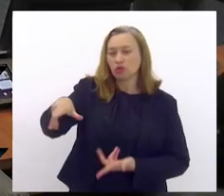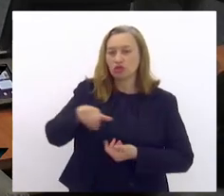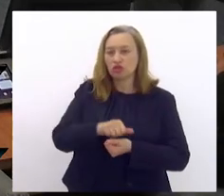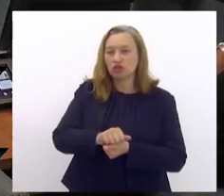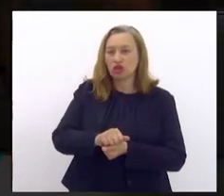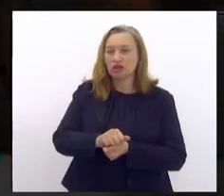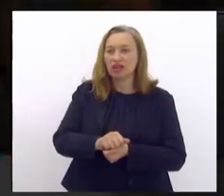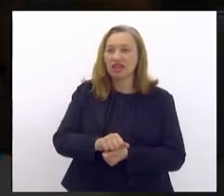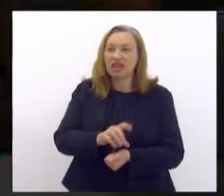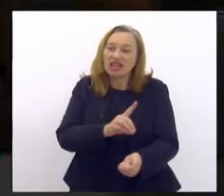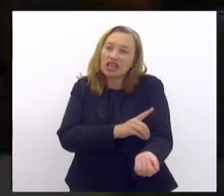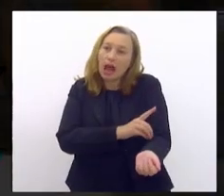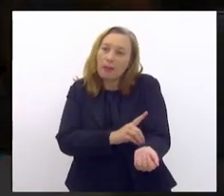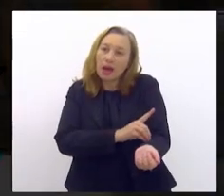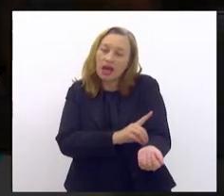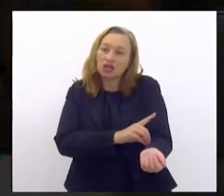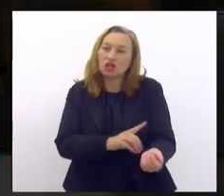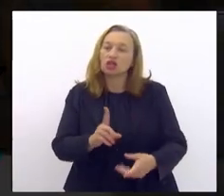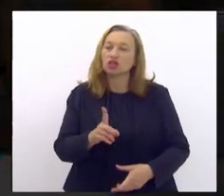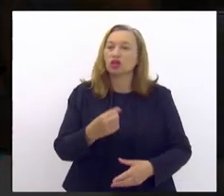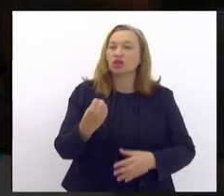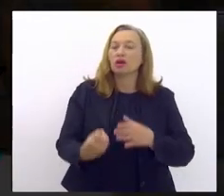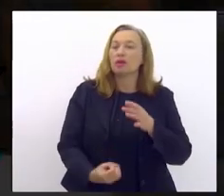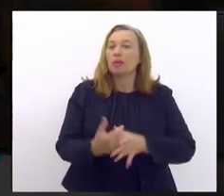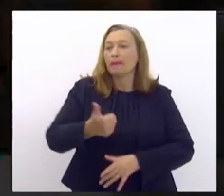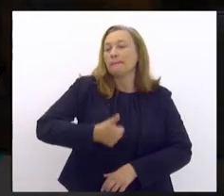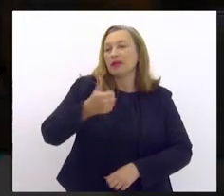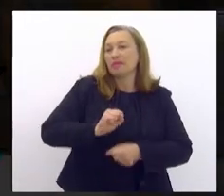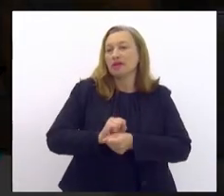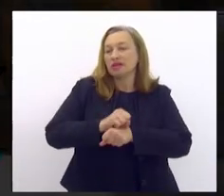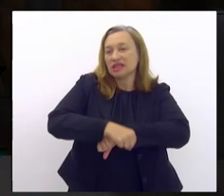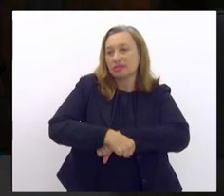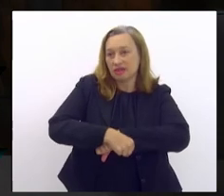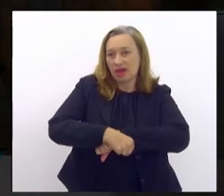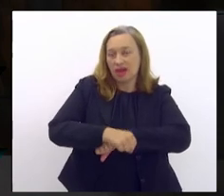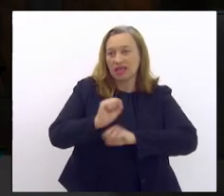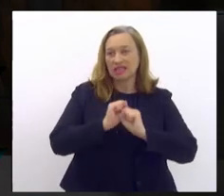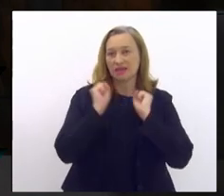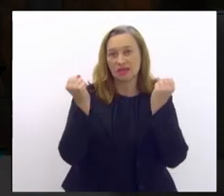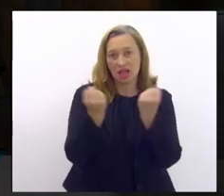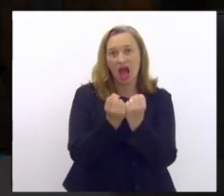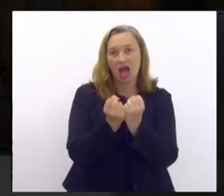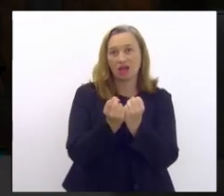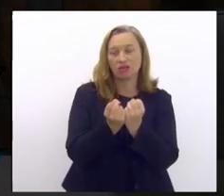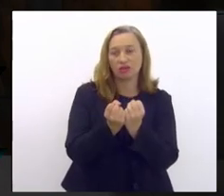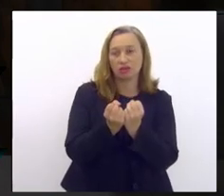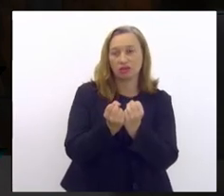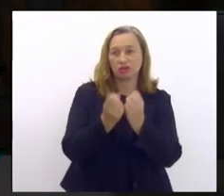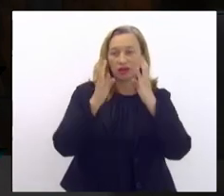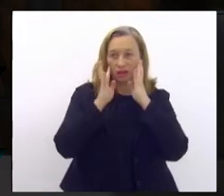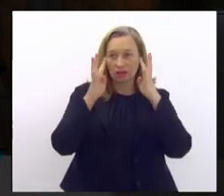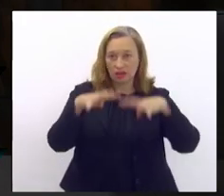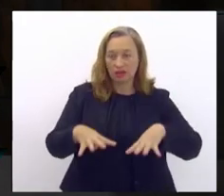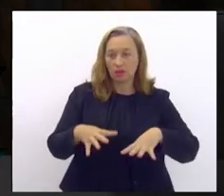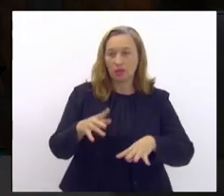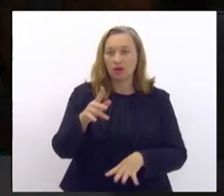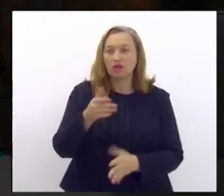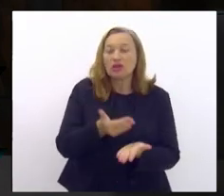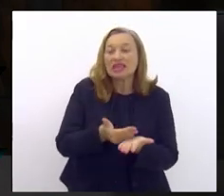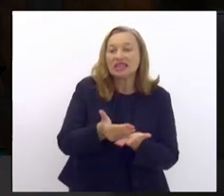diabético e a gente está realizando o nosso primeiro seminário de atenção primária do pé diabético, então